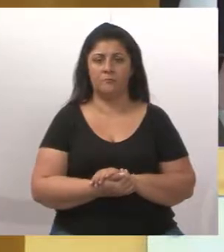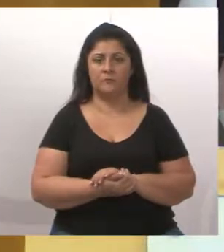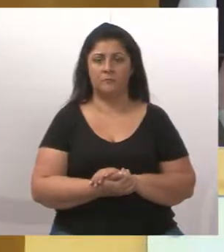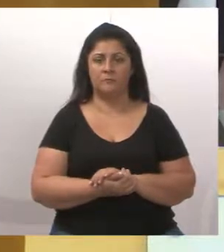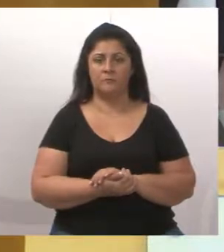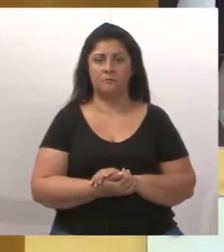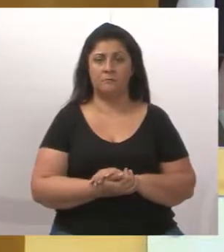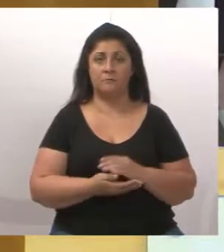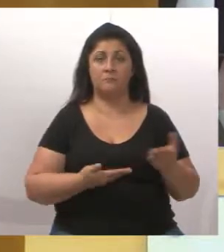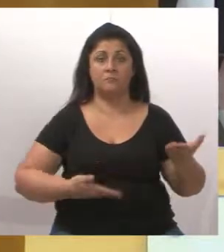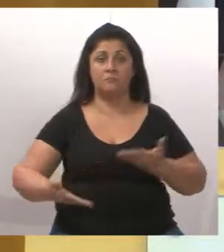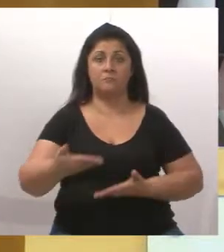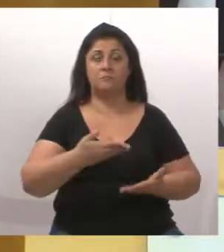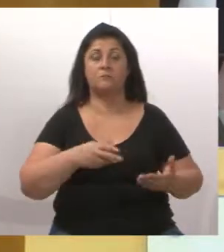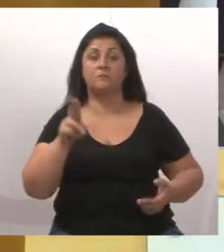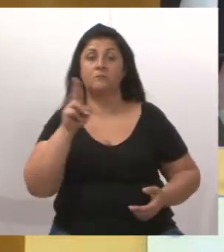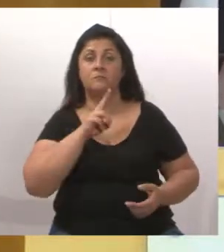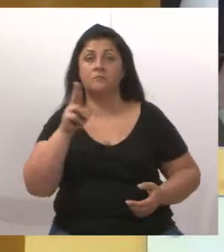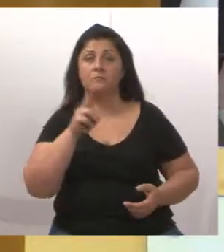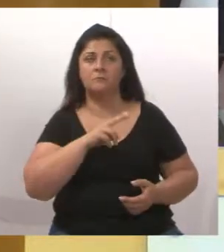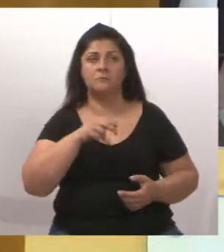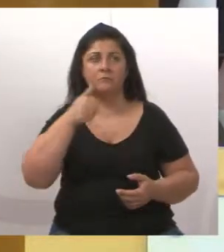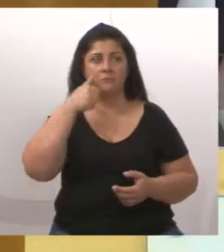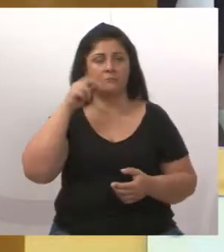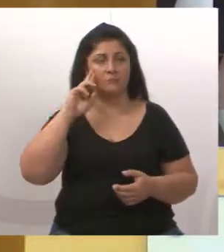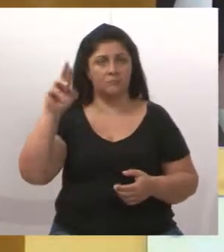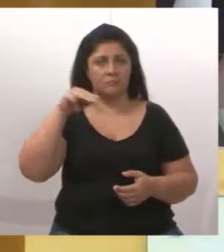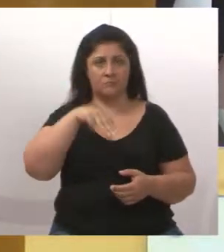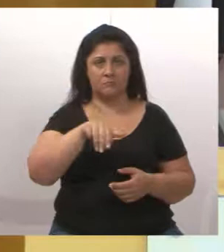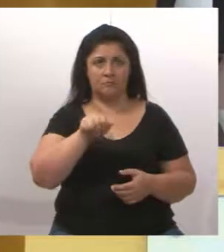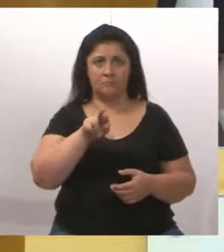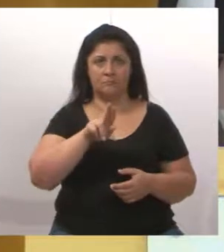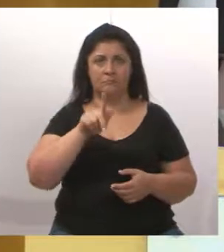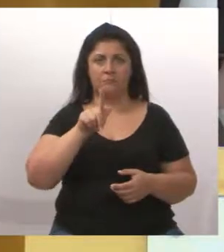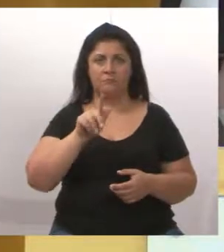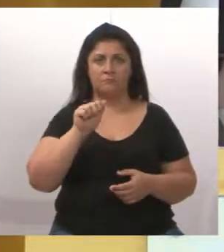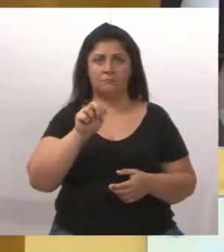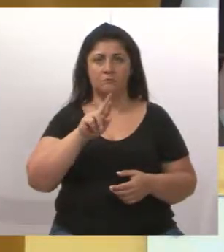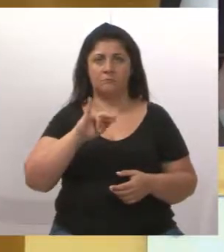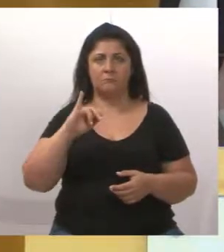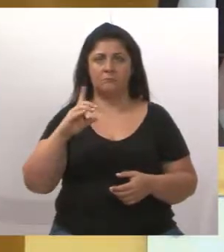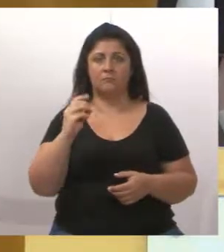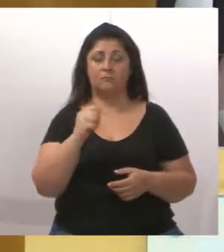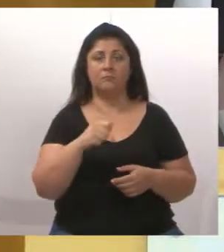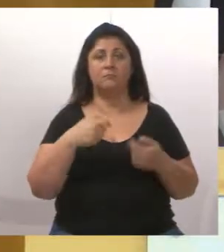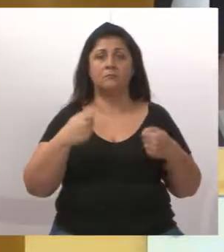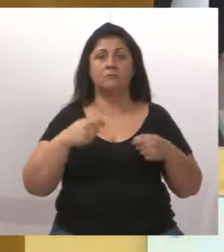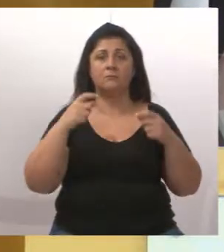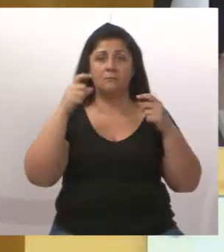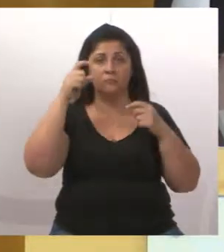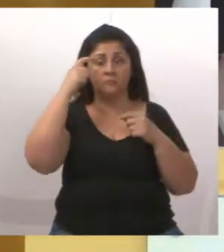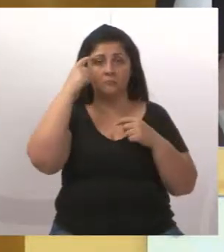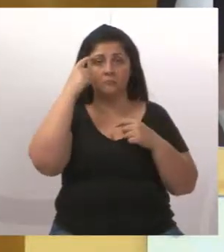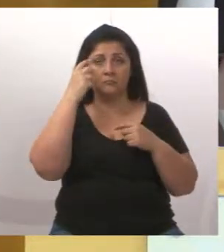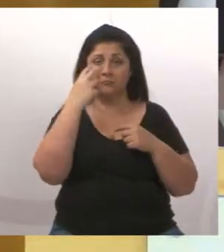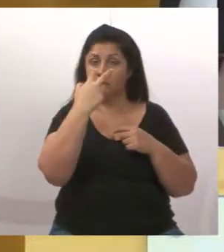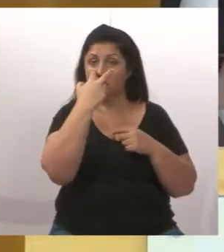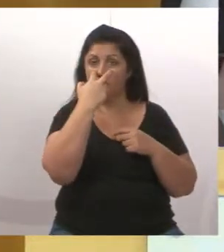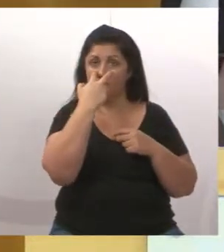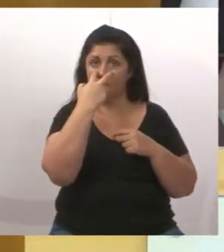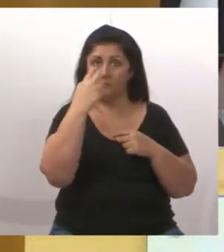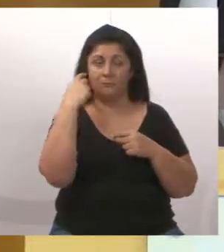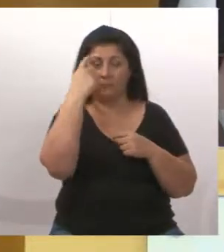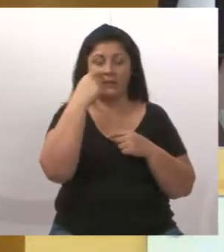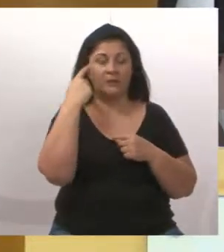Atendimento urgente. Senhora Margarida de Paula Jesus com o oftalmo. Gente, se não estão